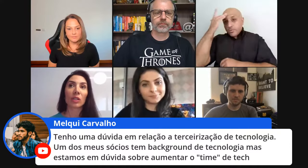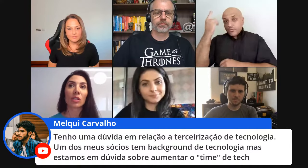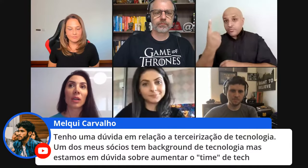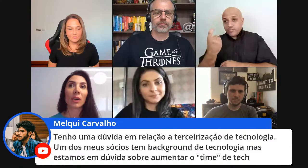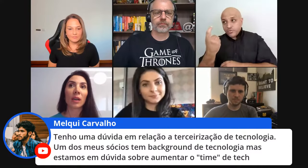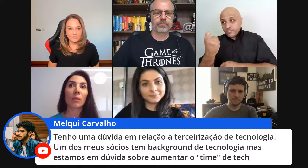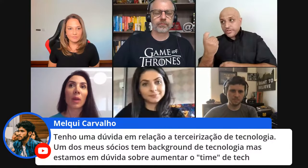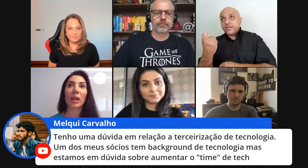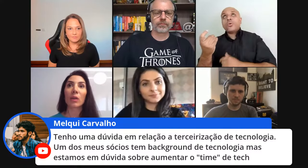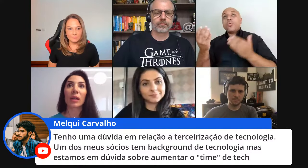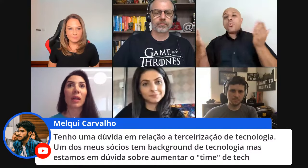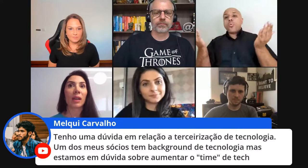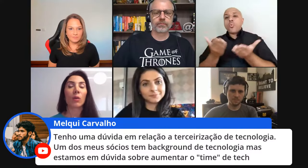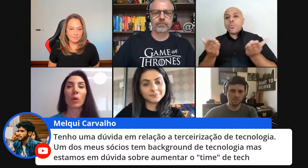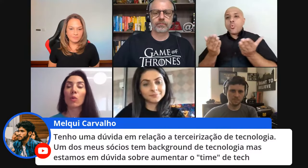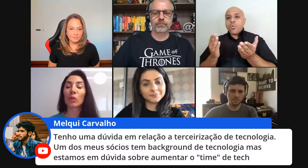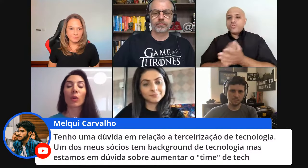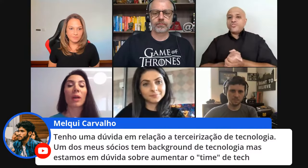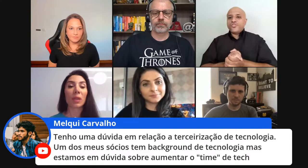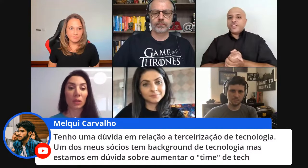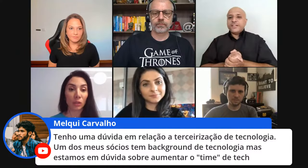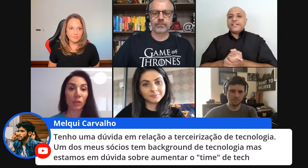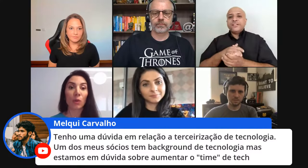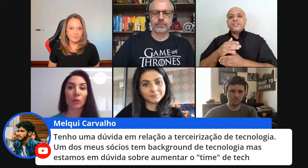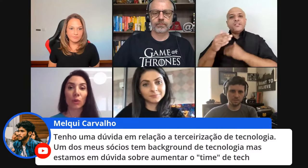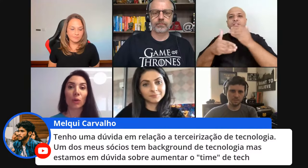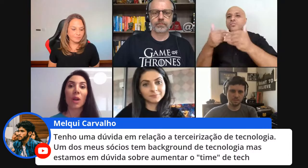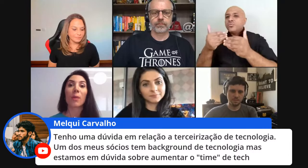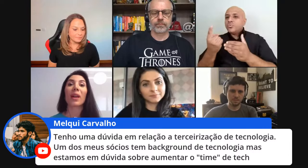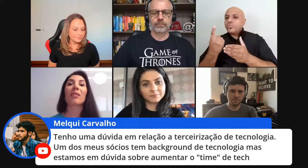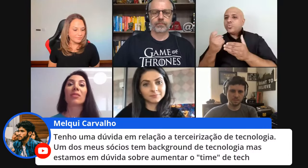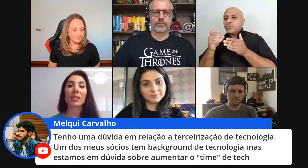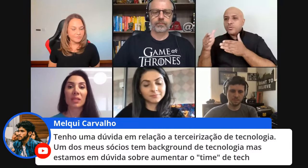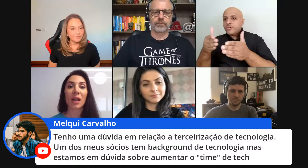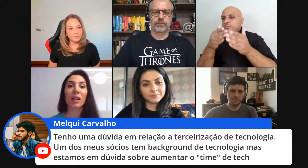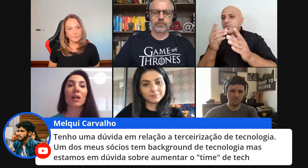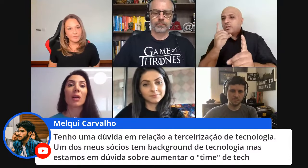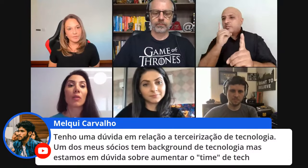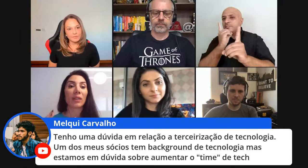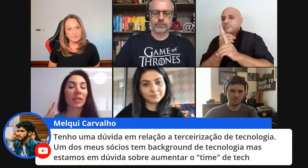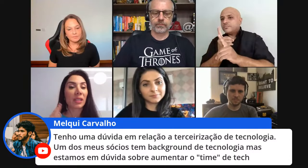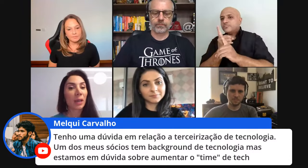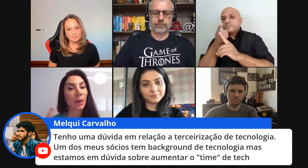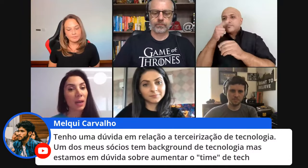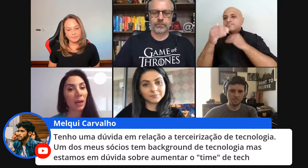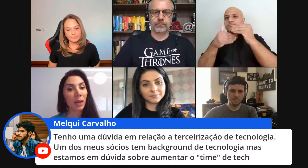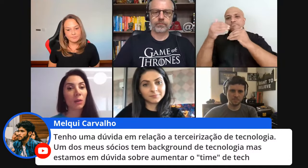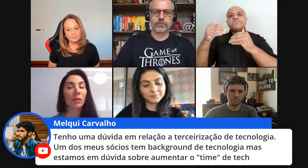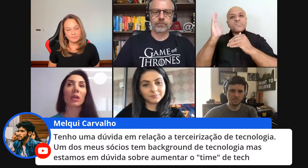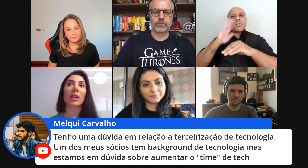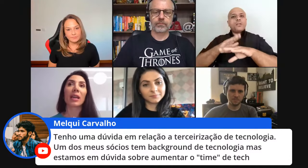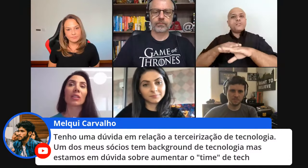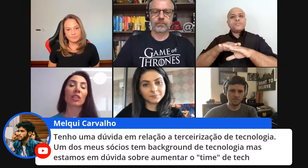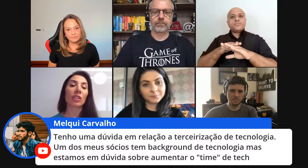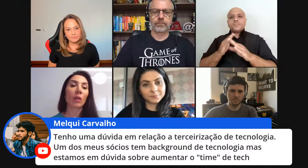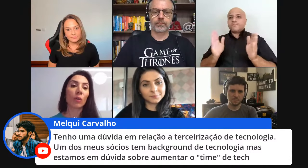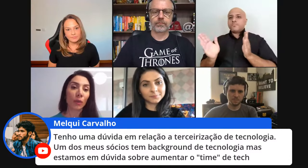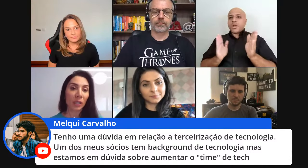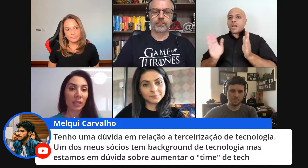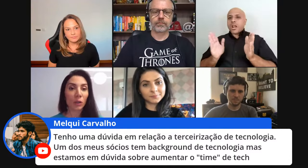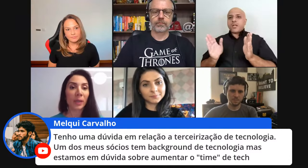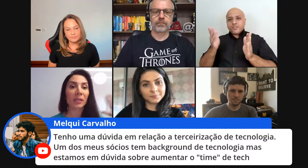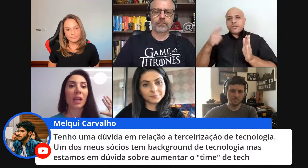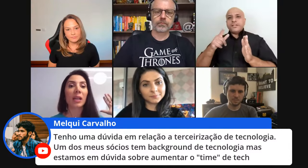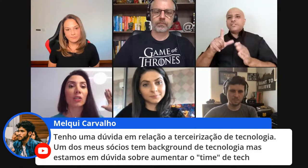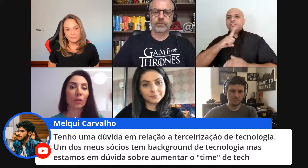hoje a gente meio que o único caminho que gente encontrou para avançar foi avançar em paralelo e aí a gente tem